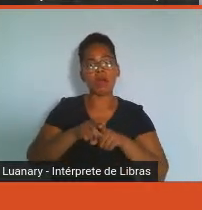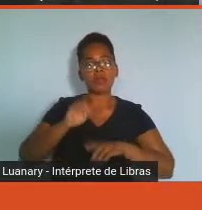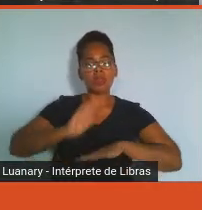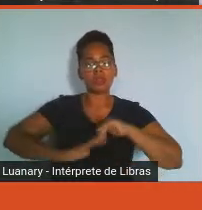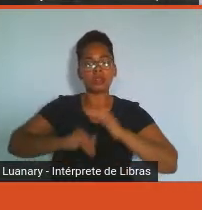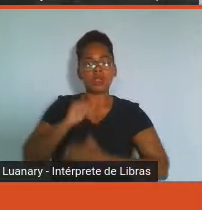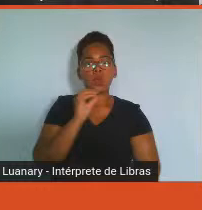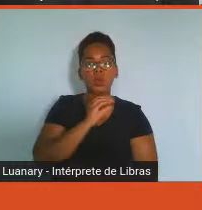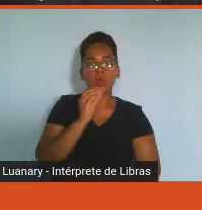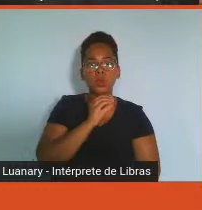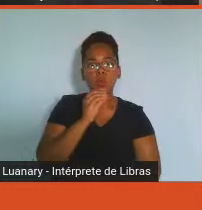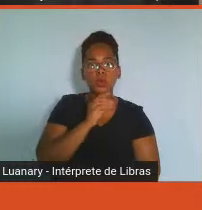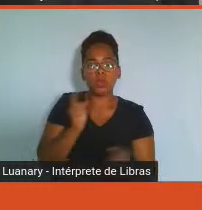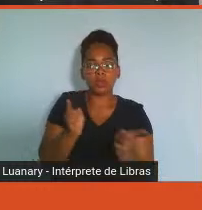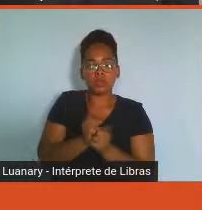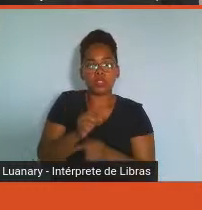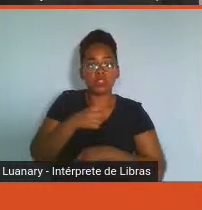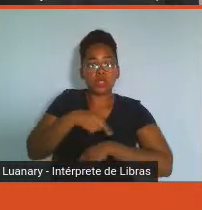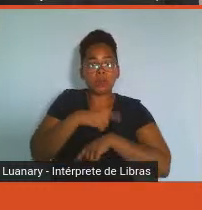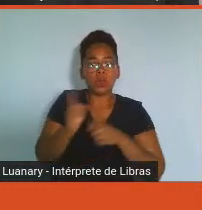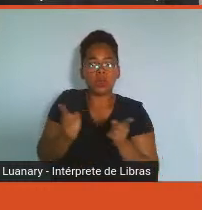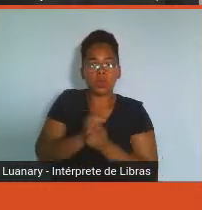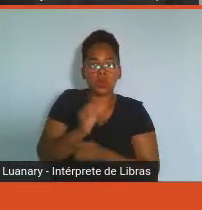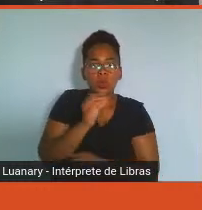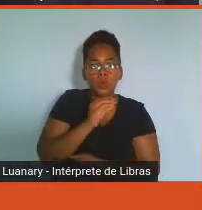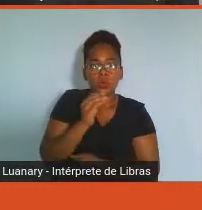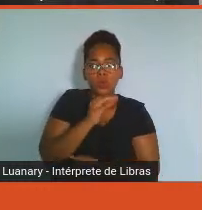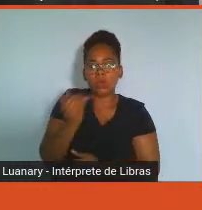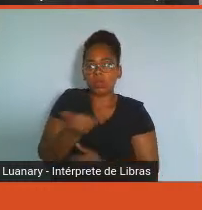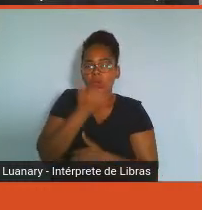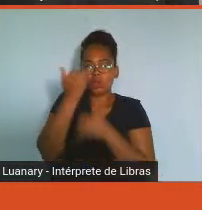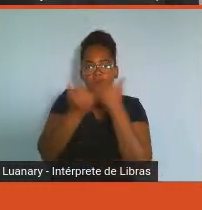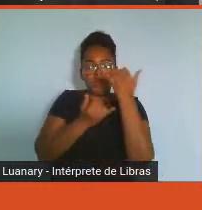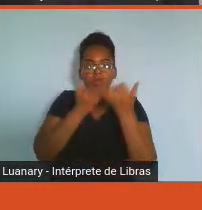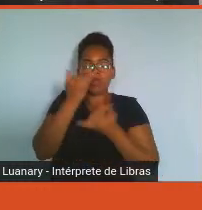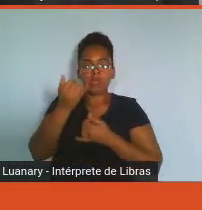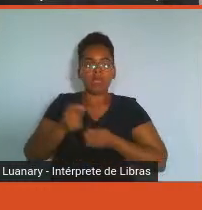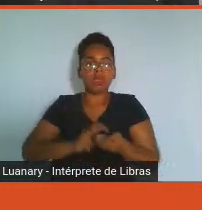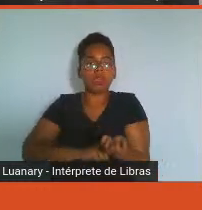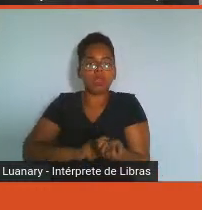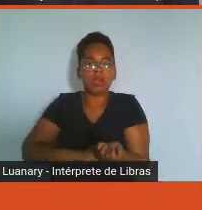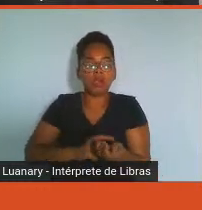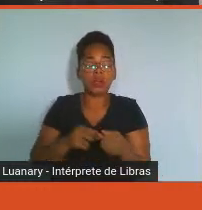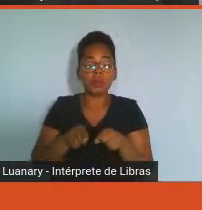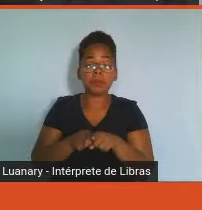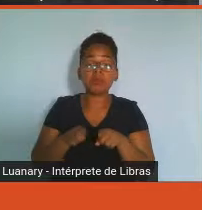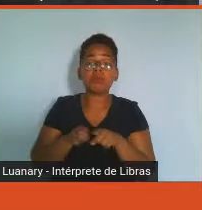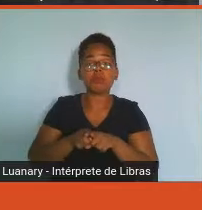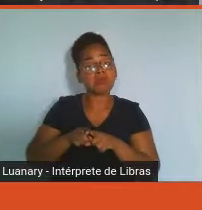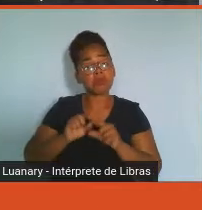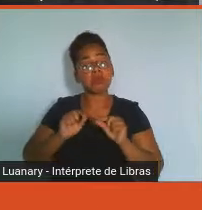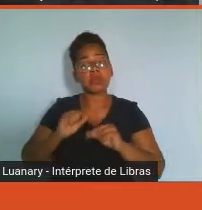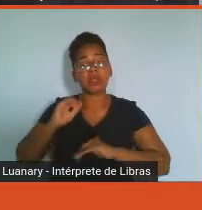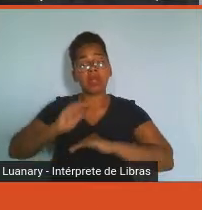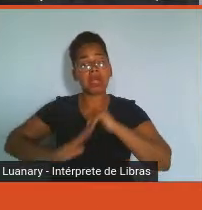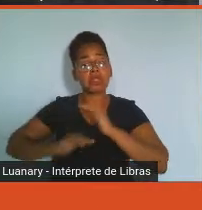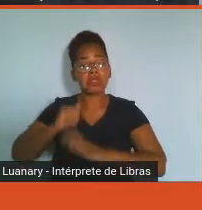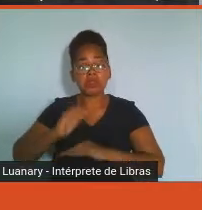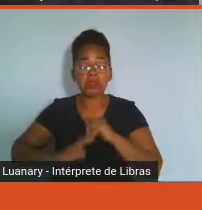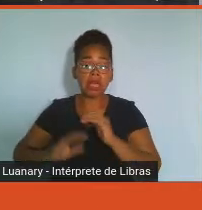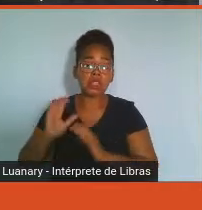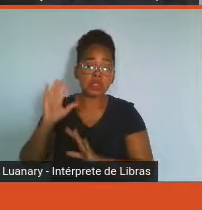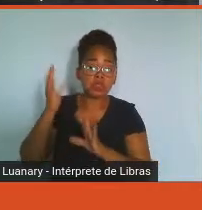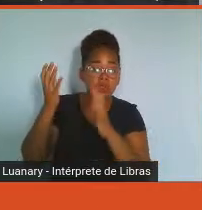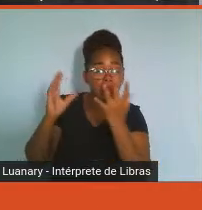tempo muito curto e não estava previsto, me causa muito estresse, e também atividades circunstanciais, coisas que sejam